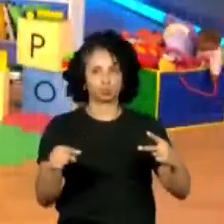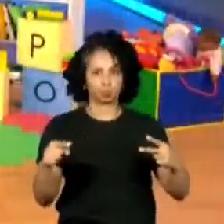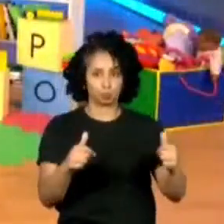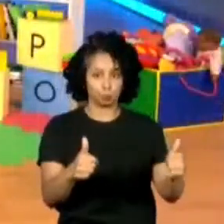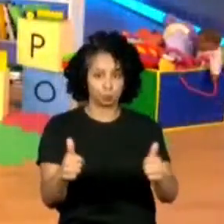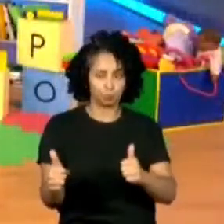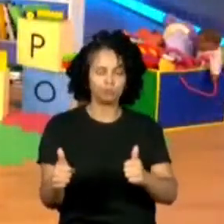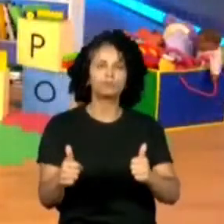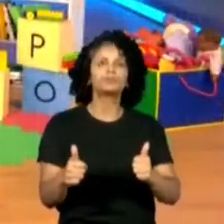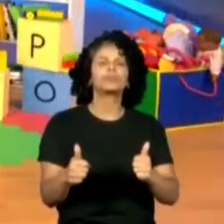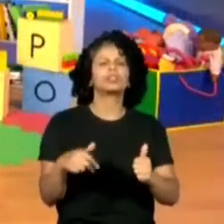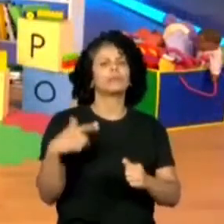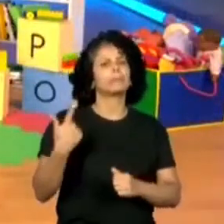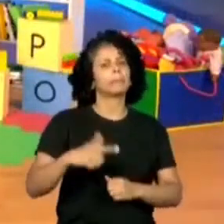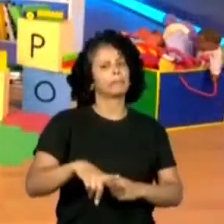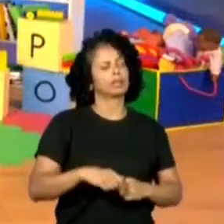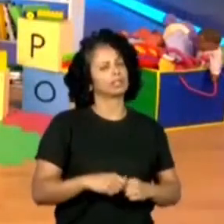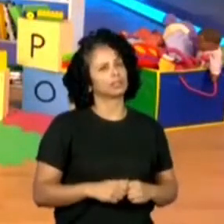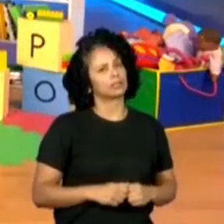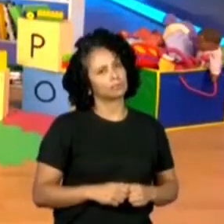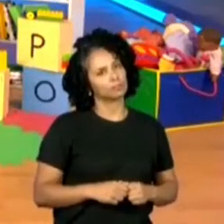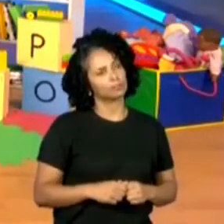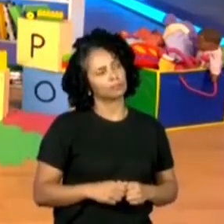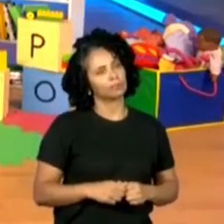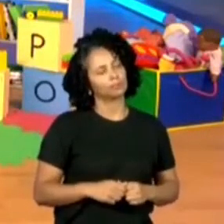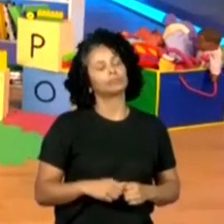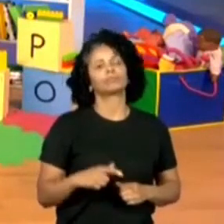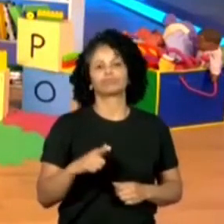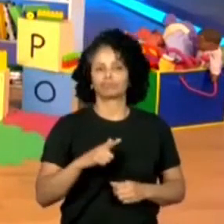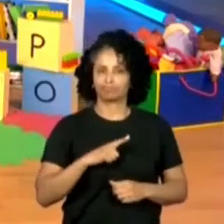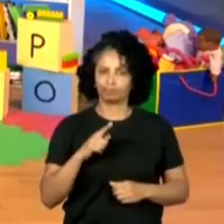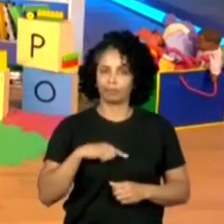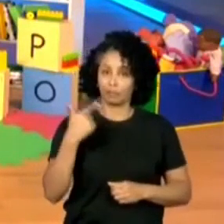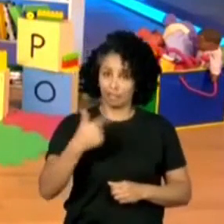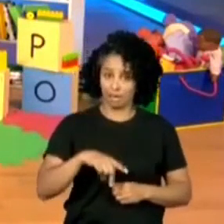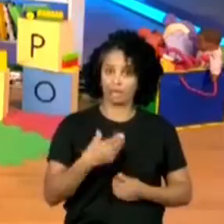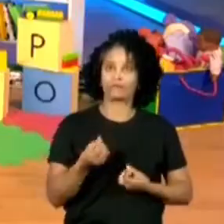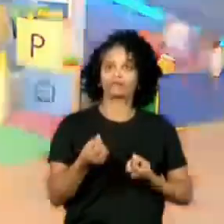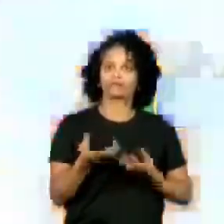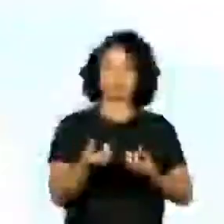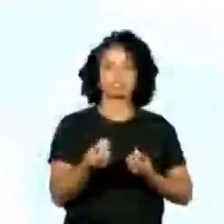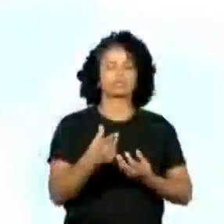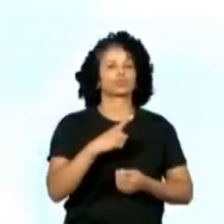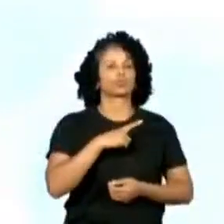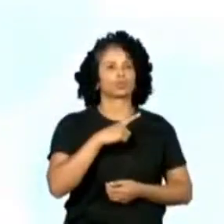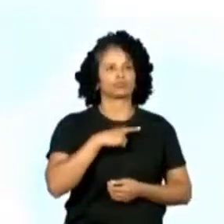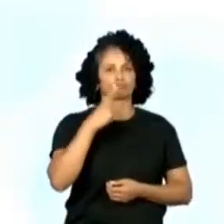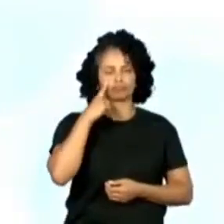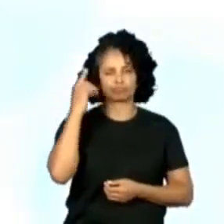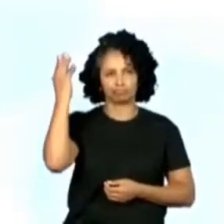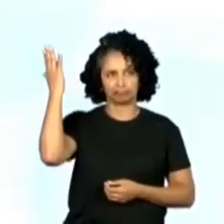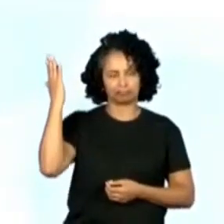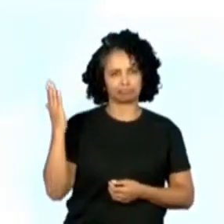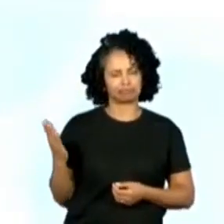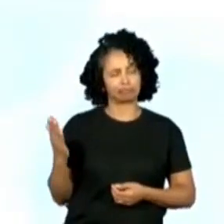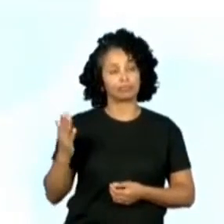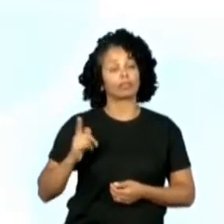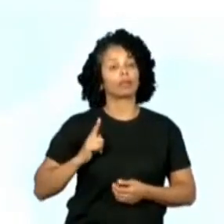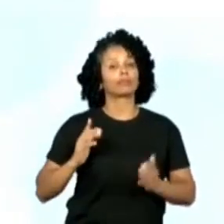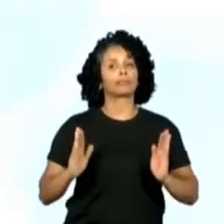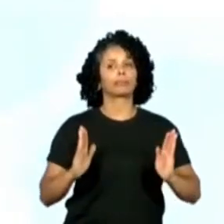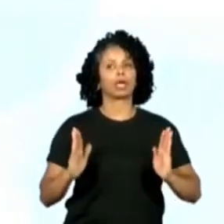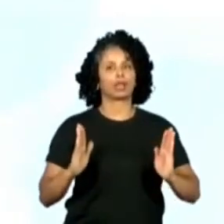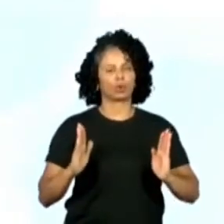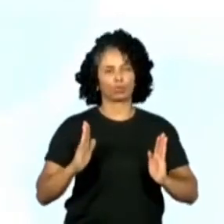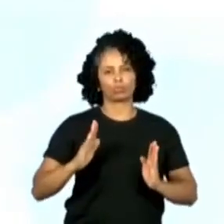Exatamente. Que mais, professora, que a gente tem de informação? Temos mais informações. Pode mostrar pra galera. No período,